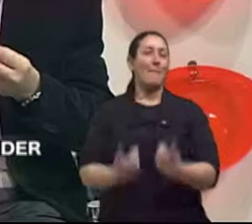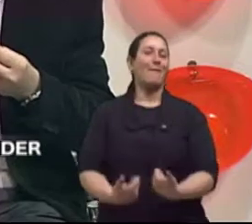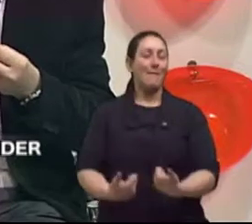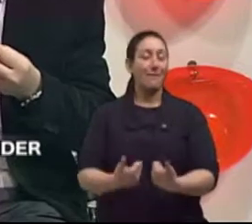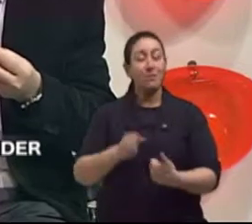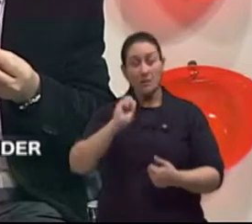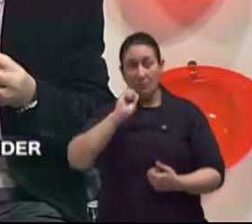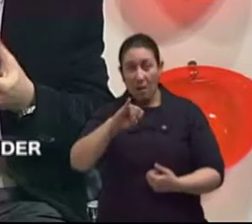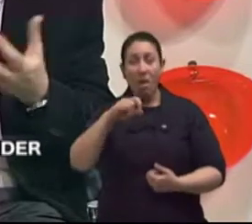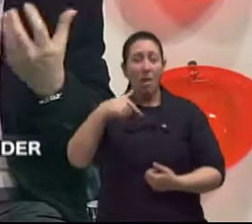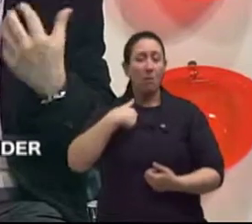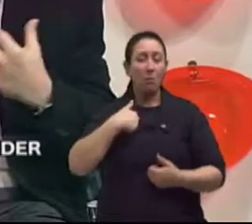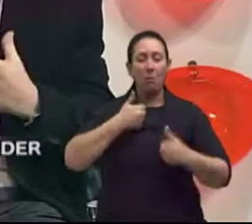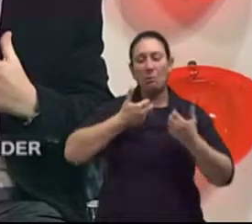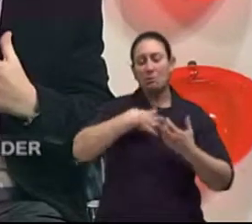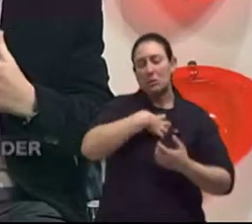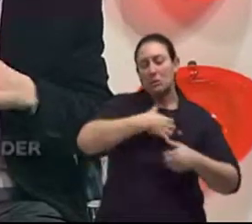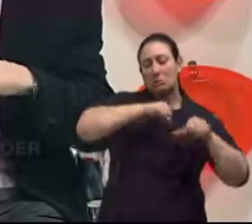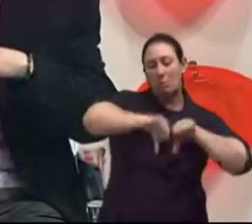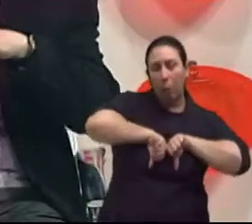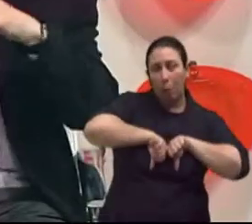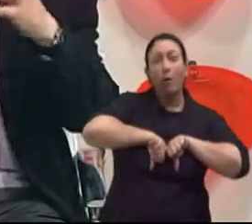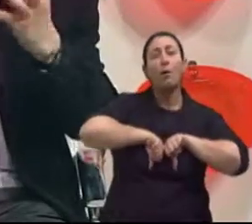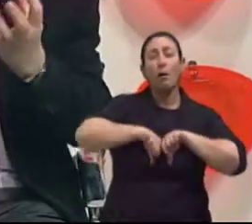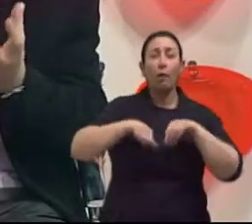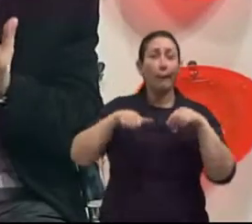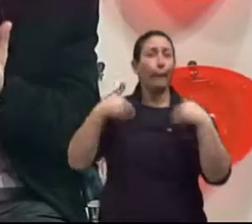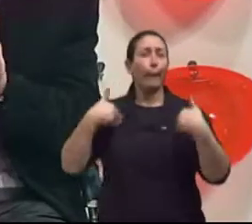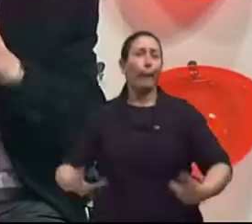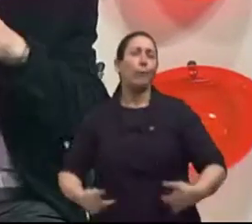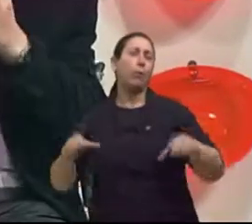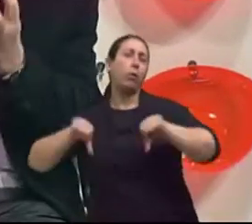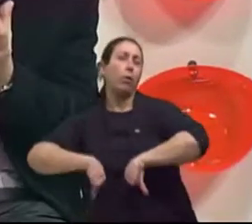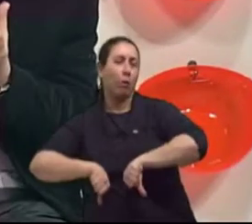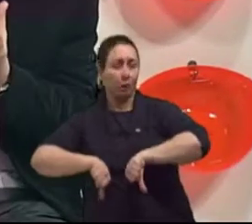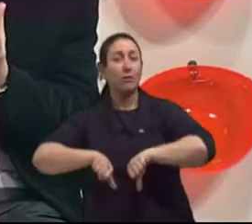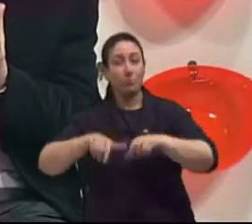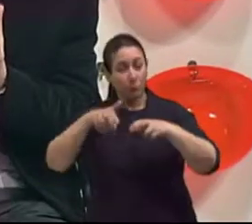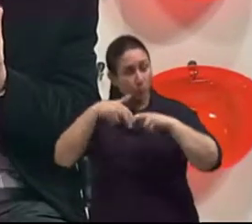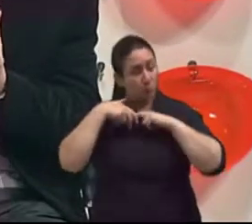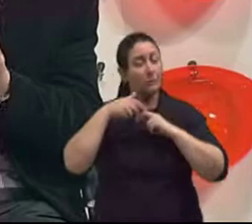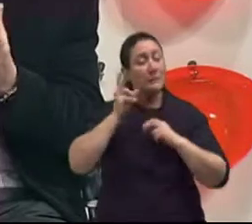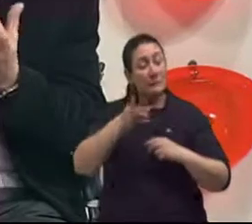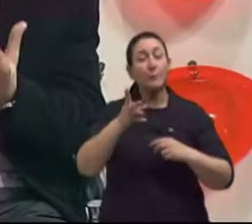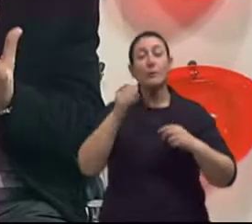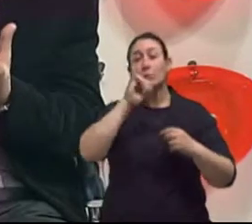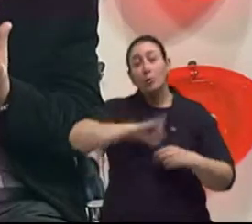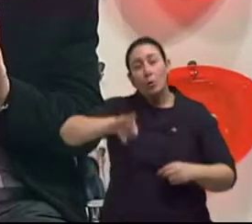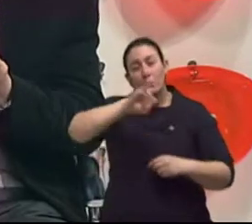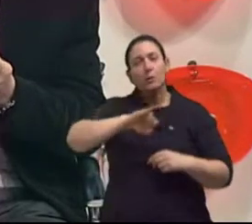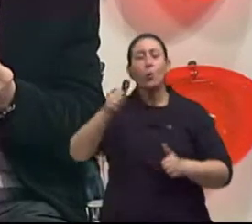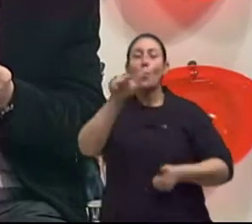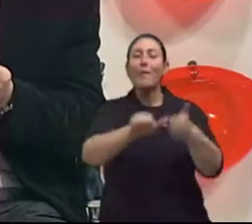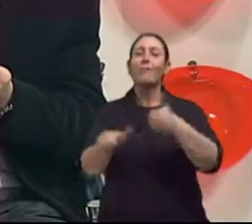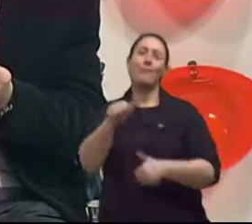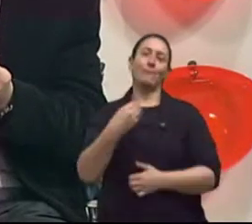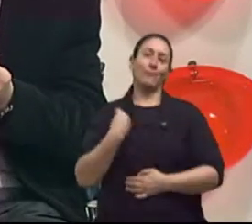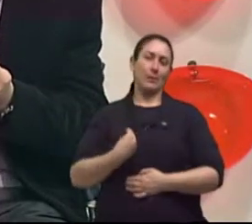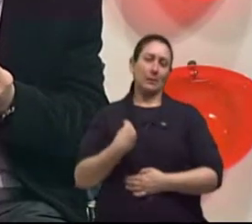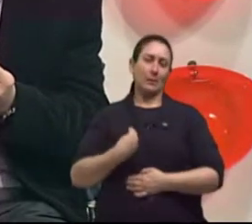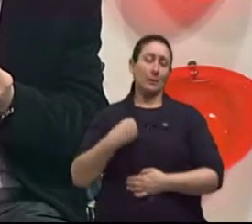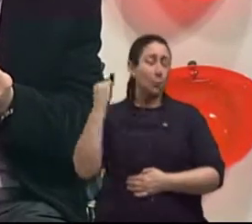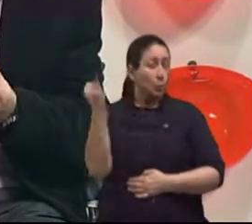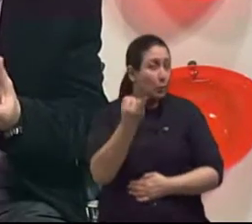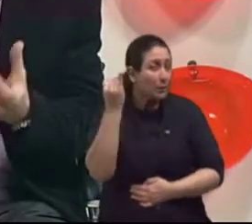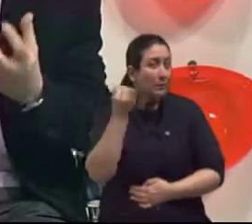a saúde faz parte do se sentir bem. E isso dentro daquele conceito mais amplo, que a gente sempre coloca, qualidade de vida, a saúde é